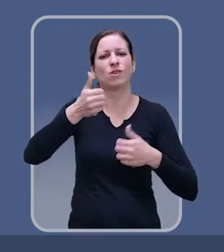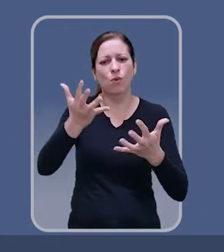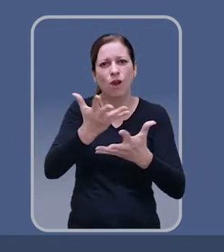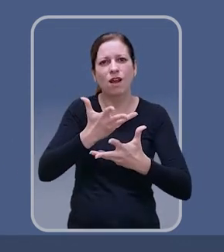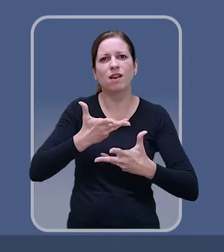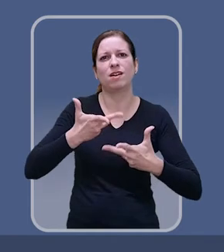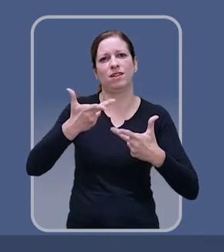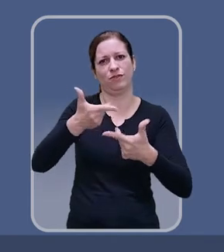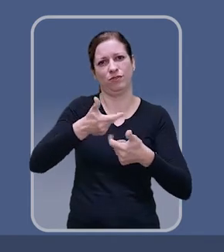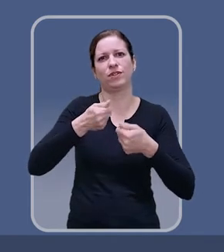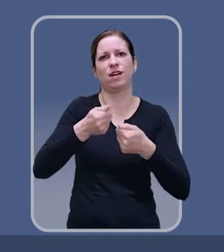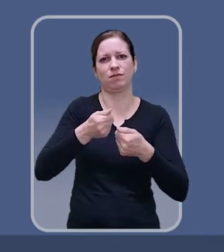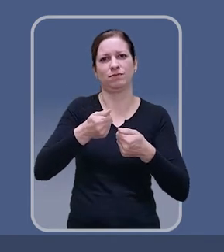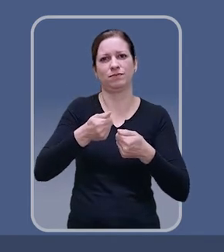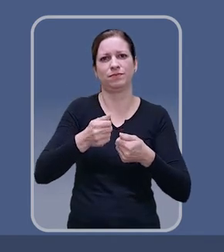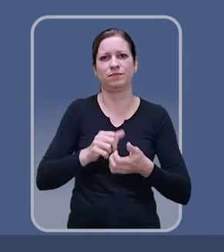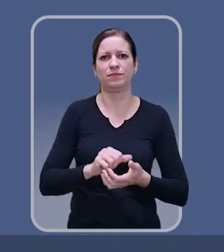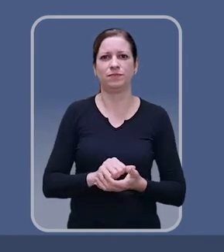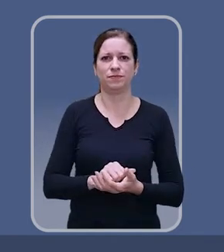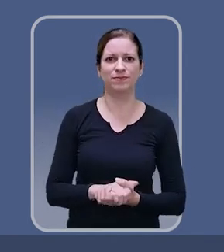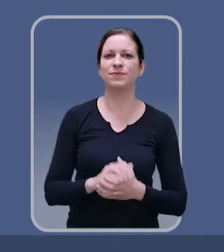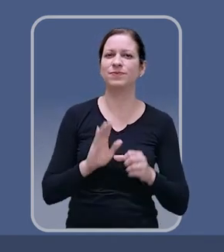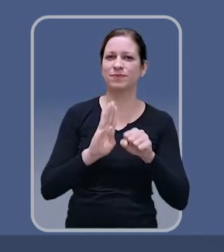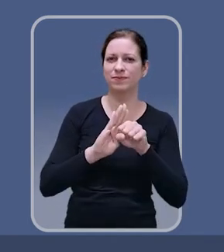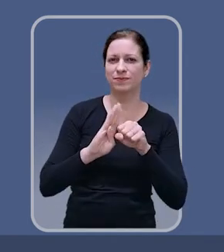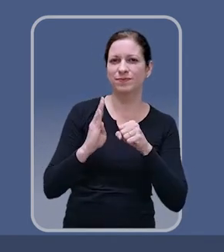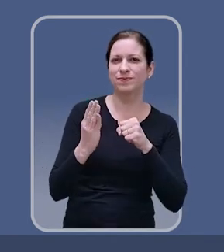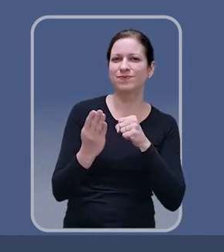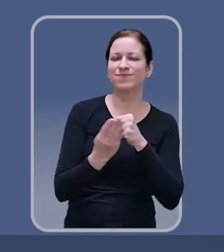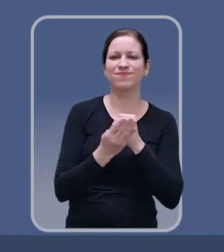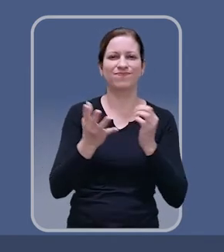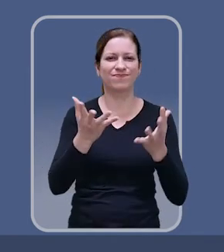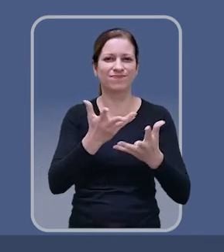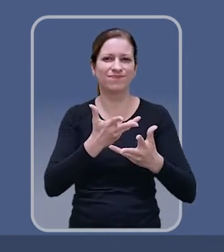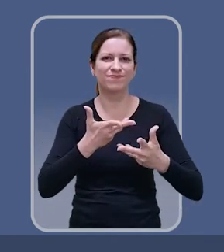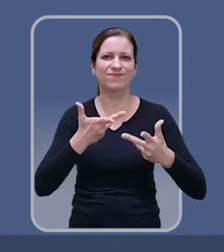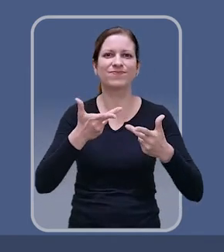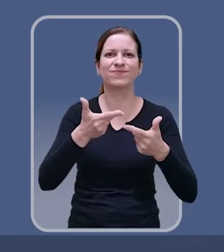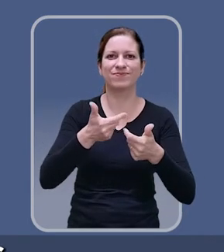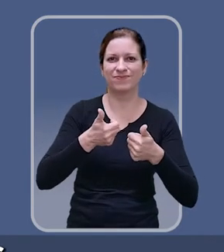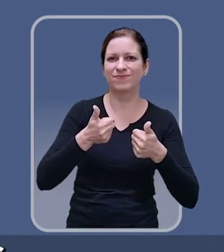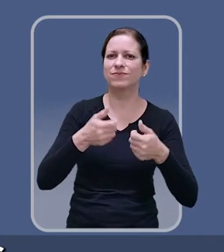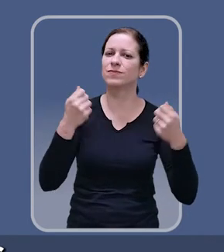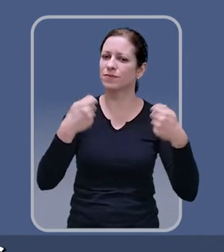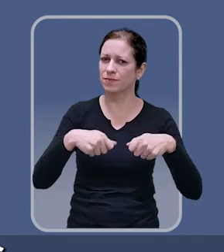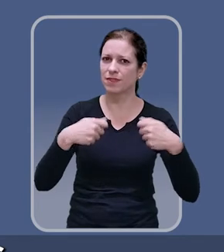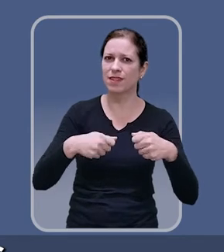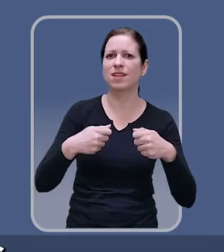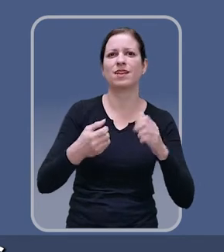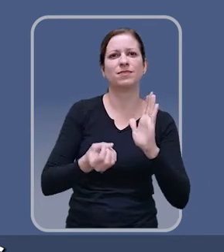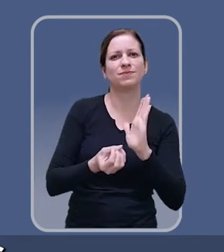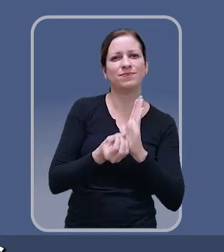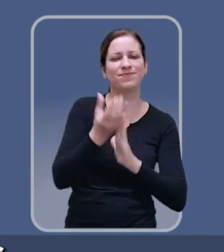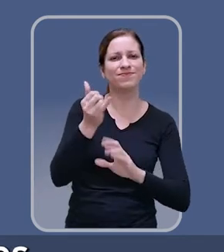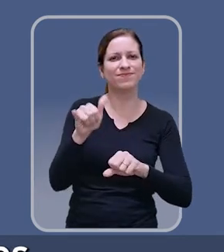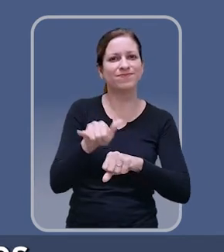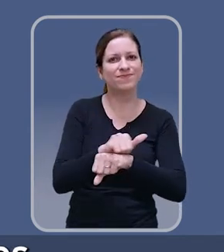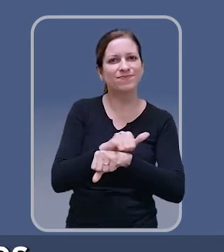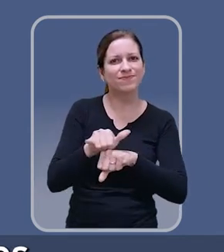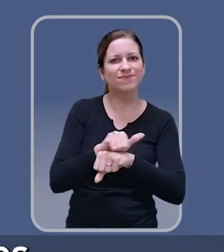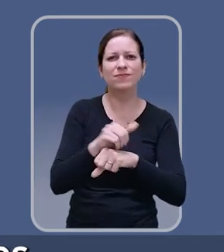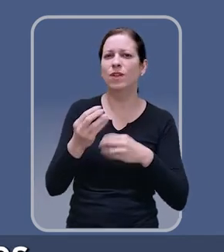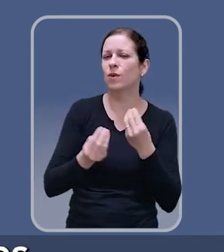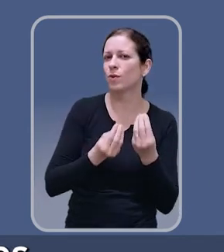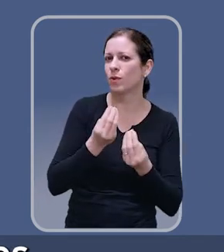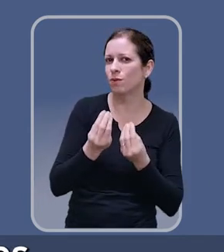observar o efetivo uso daquela edificação. Outras alternativas na promoção de bairros mais inteligentes e sustentáveis é uma